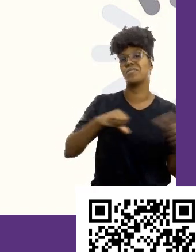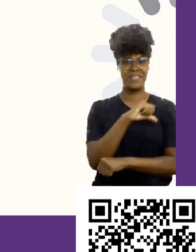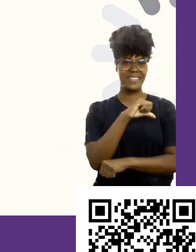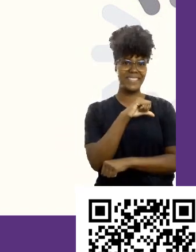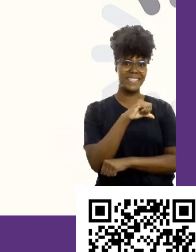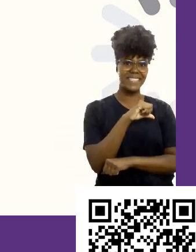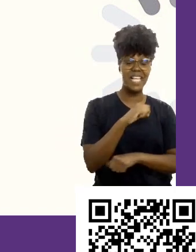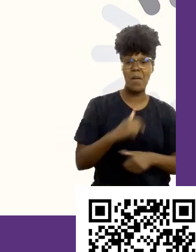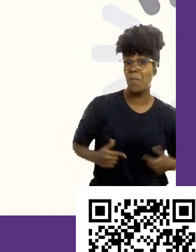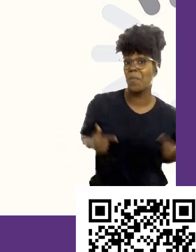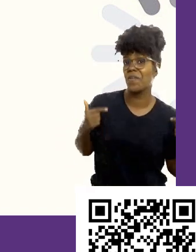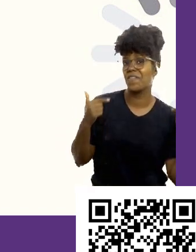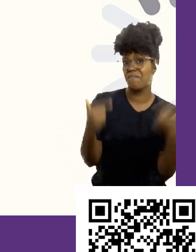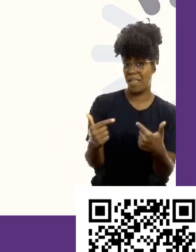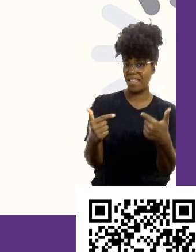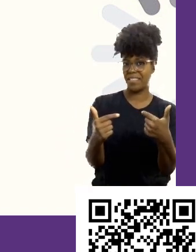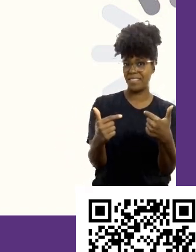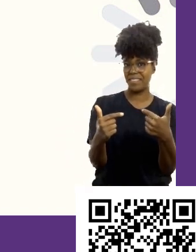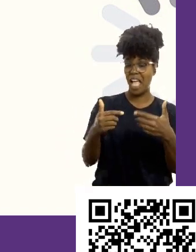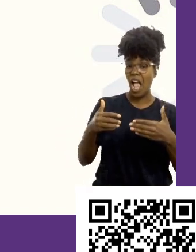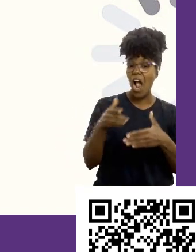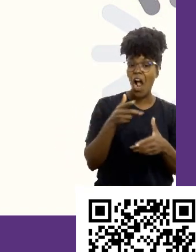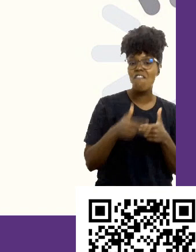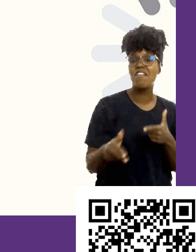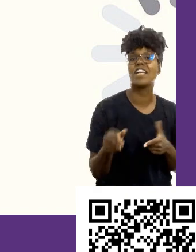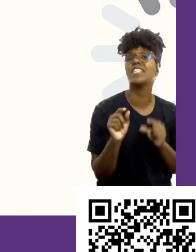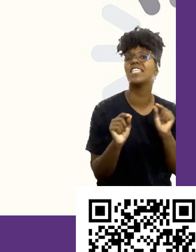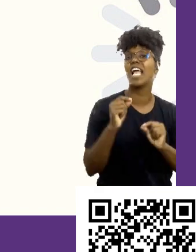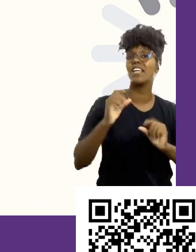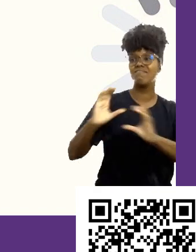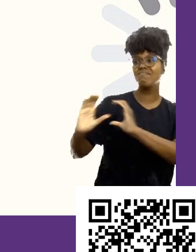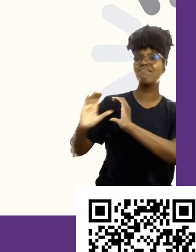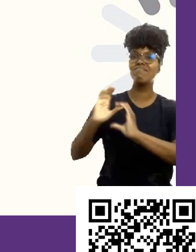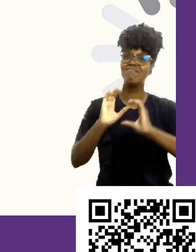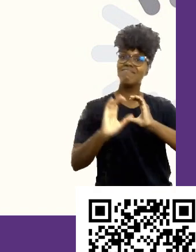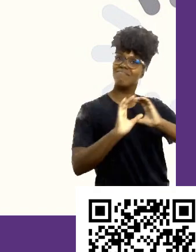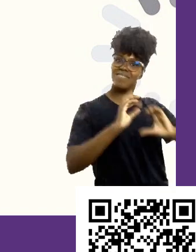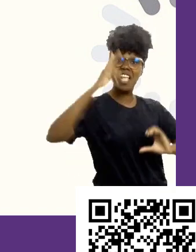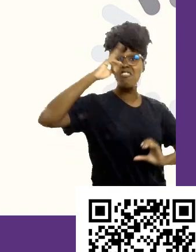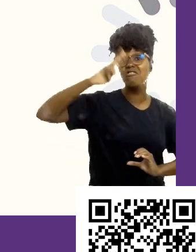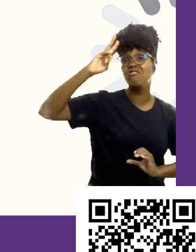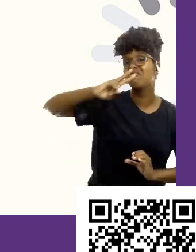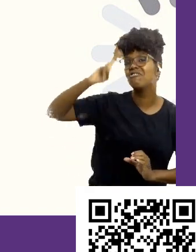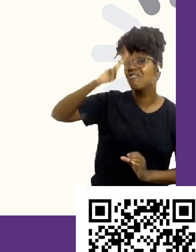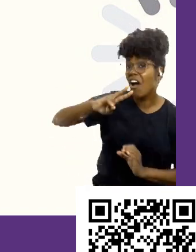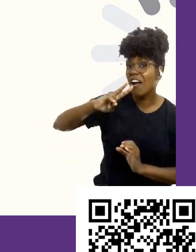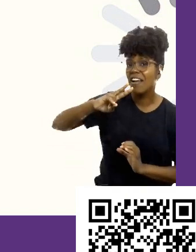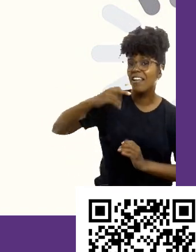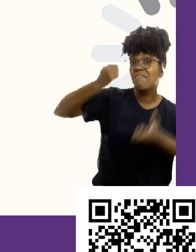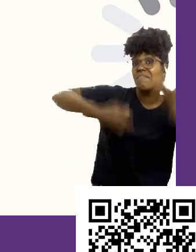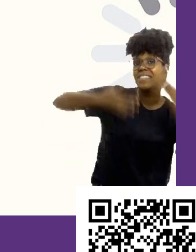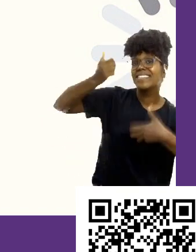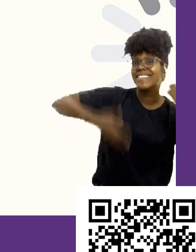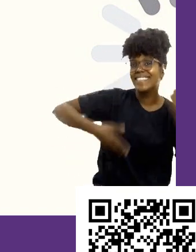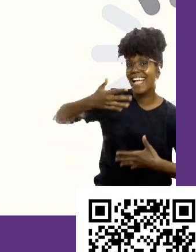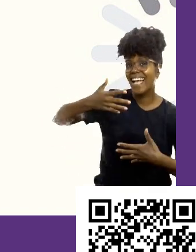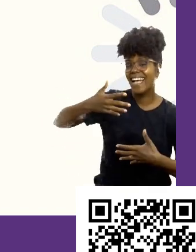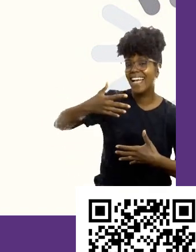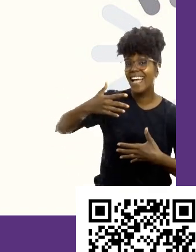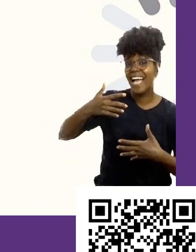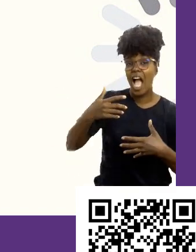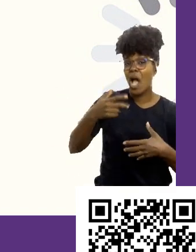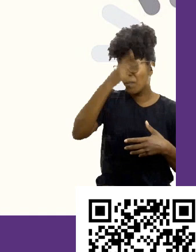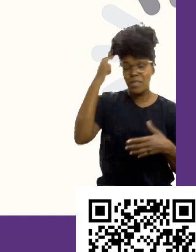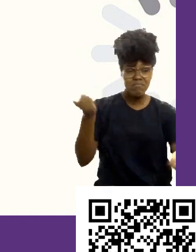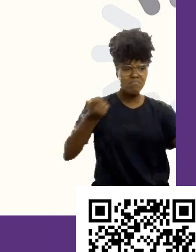frente quem tem narrativa. E narrativa só tem quem tem história para contar. Quem não se movimentou